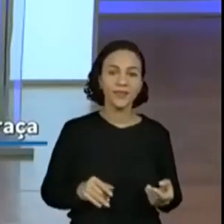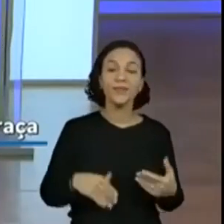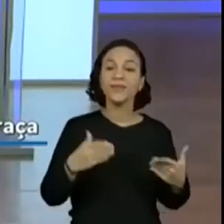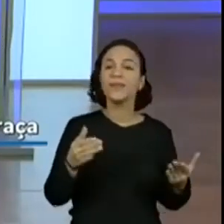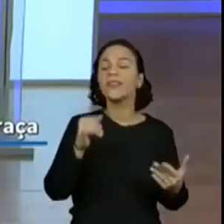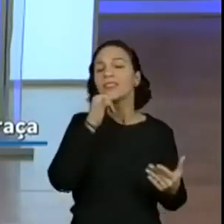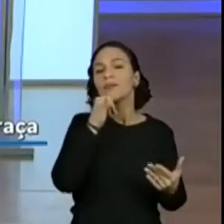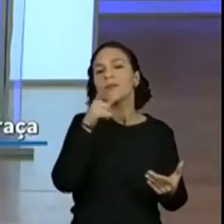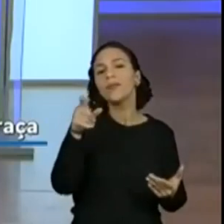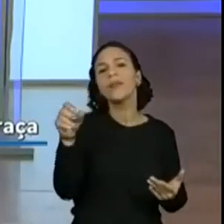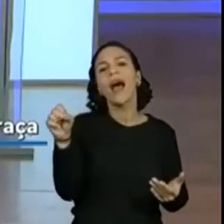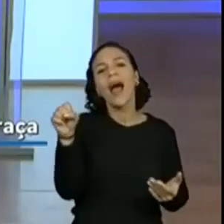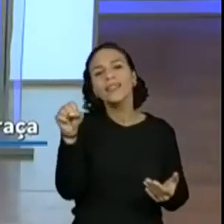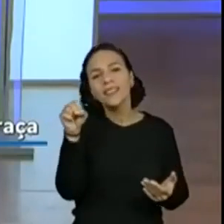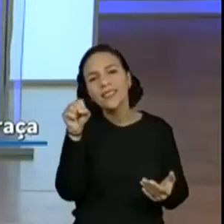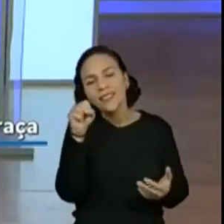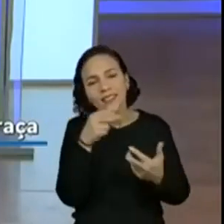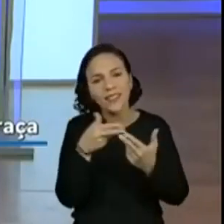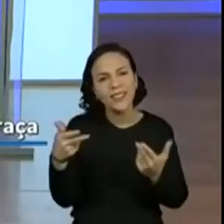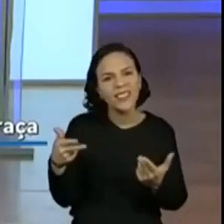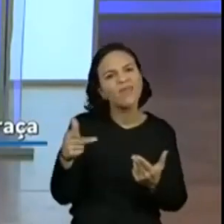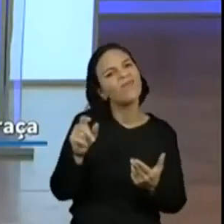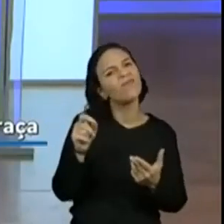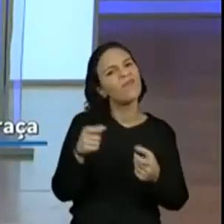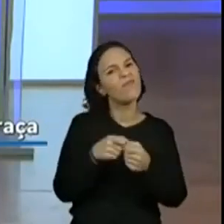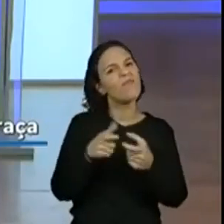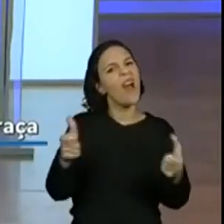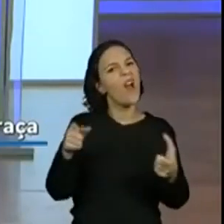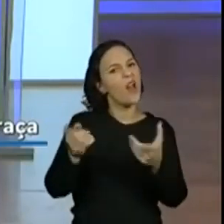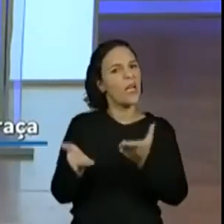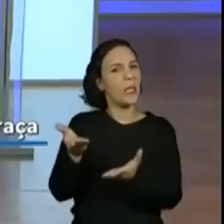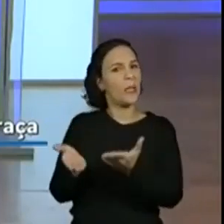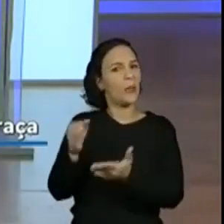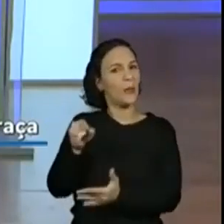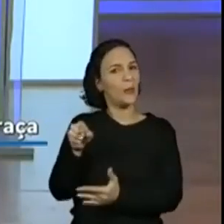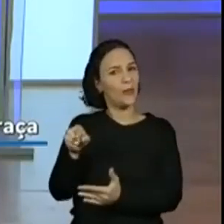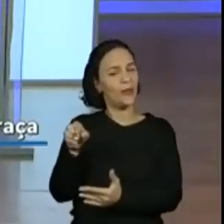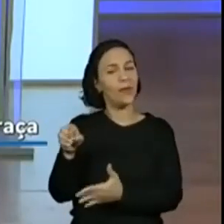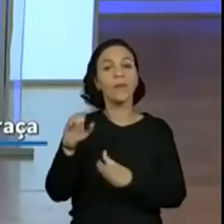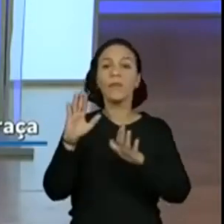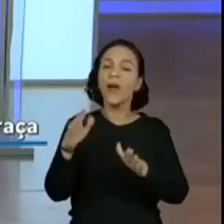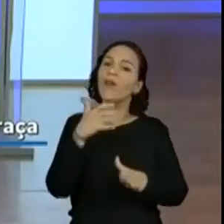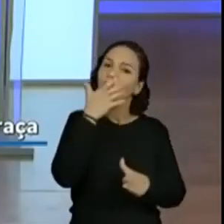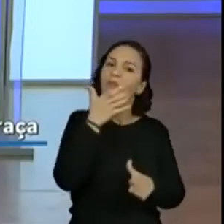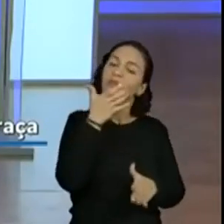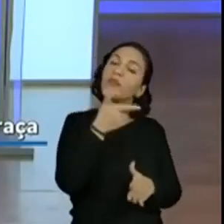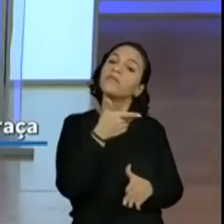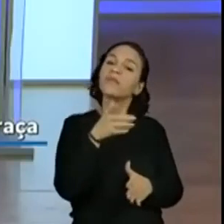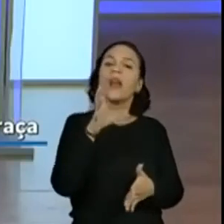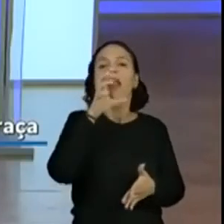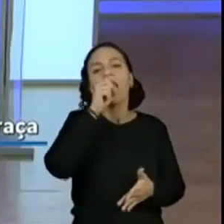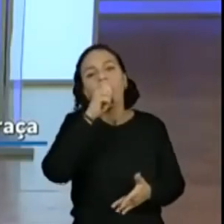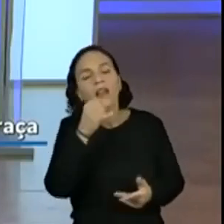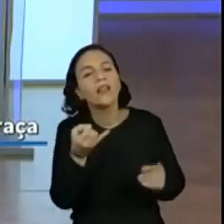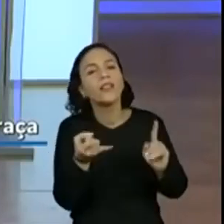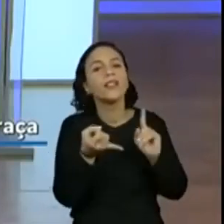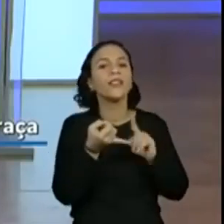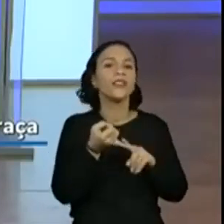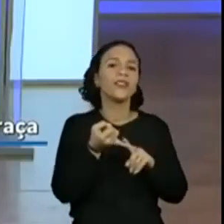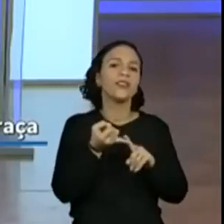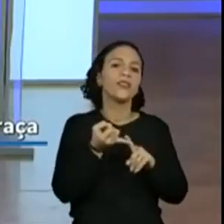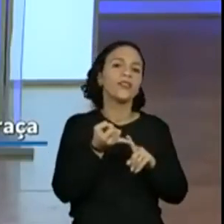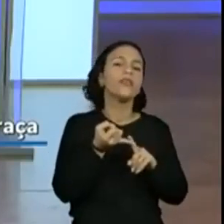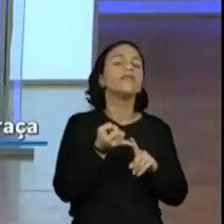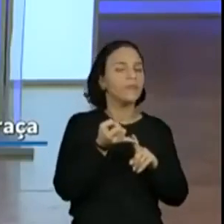Legumes, a gente acaba fazendo mais por quilo mesmo, não é? Mas a gente pode ali, laranja, ah lá.